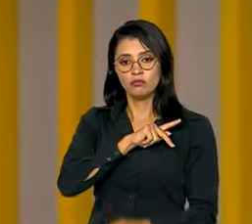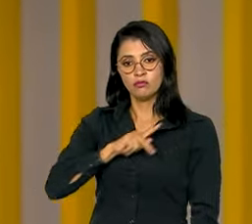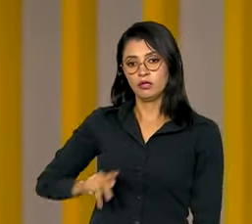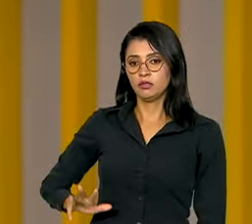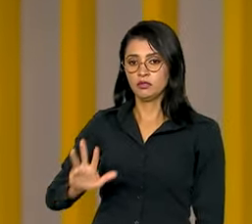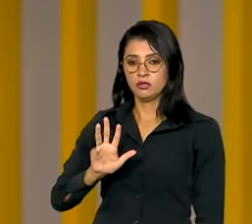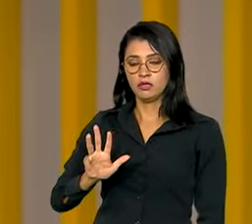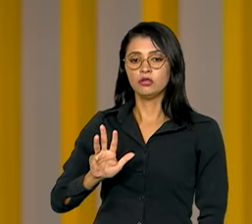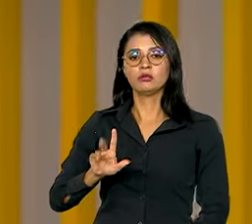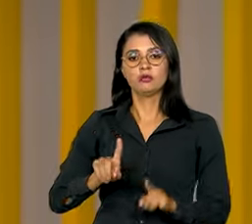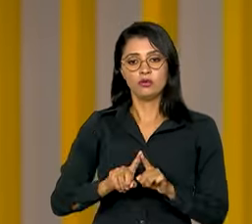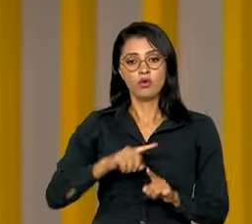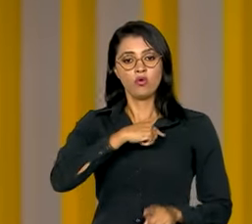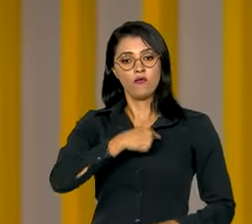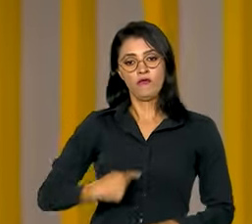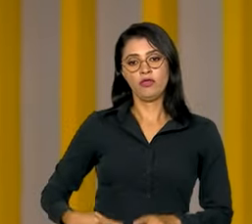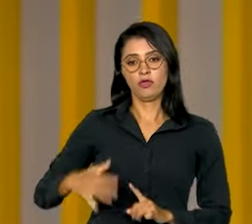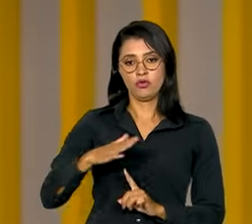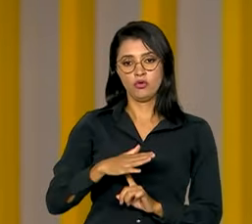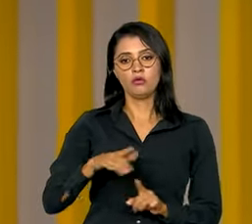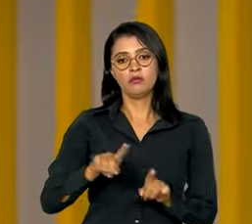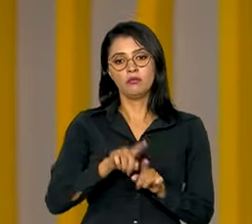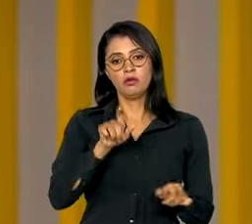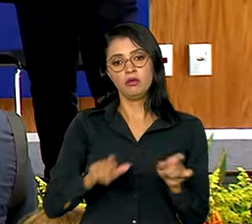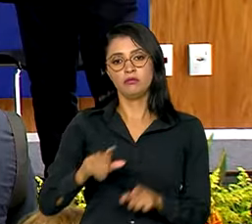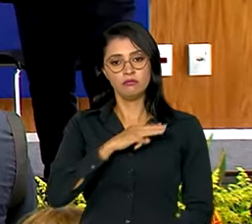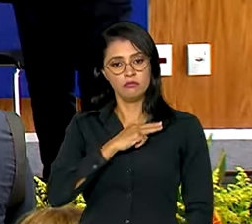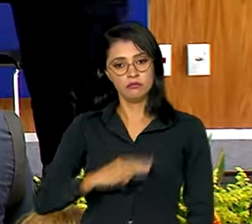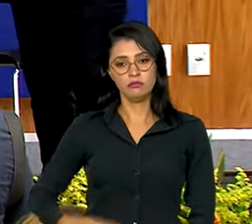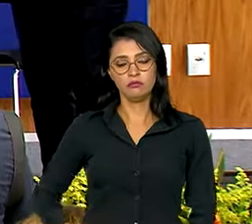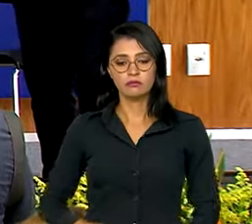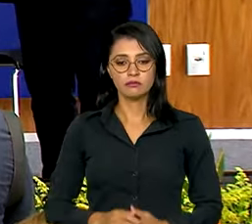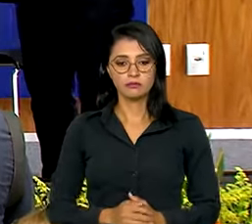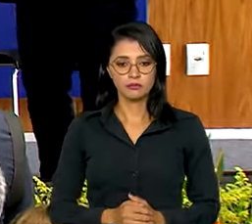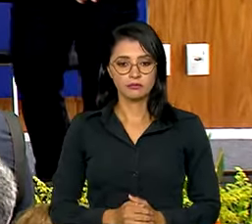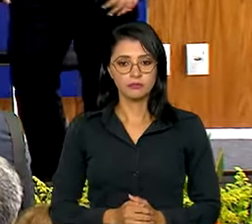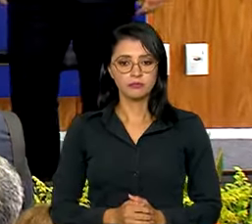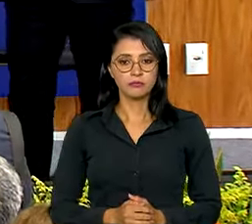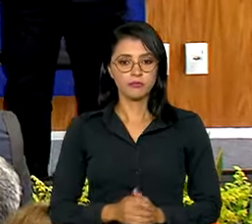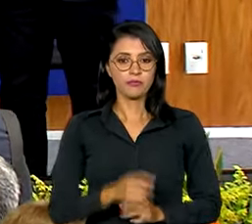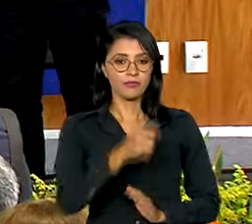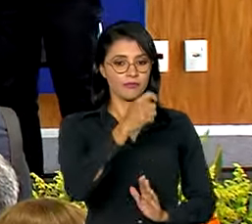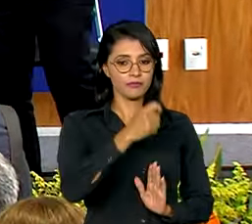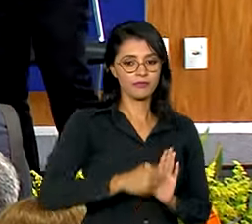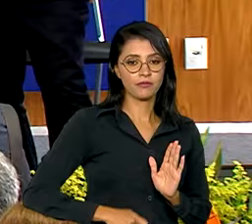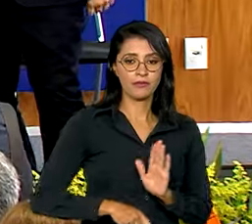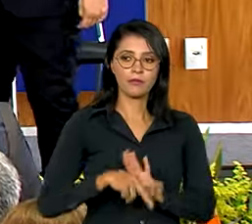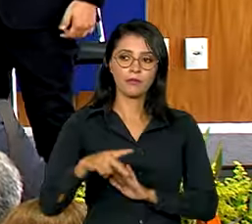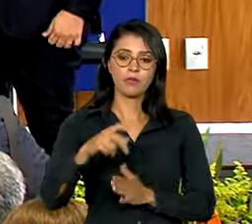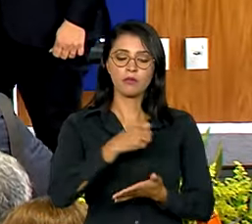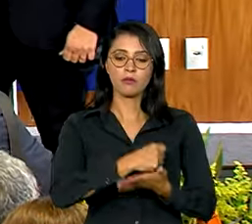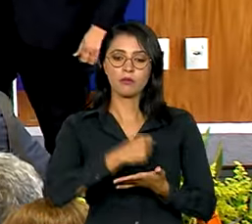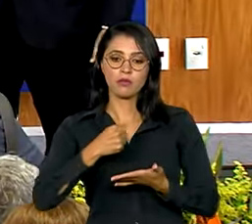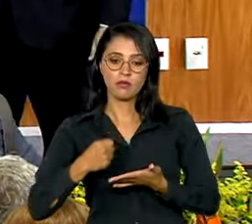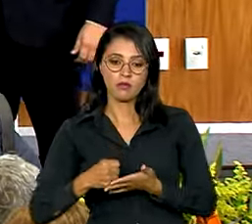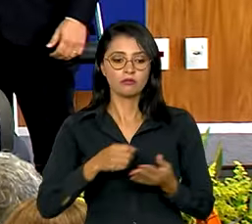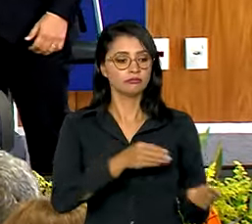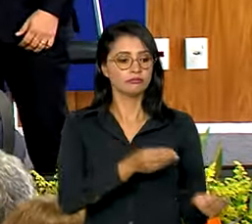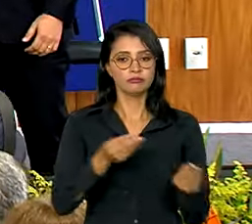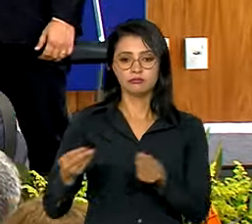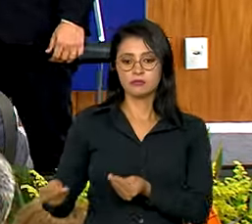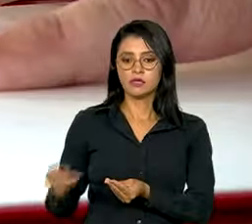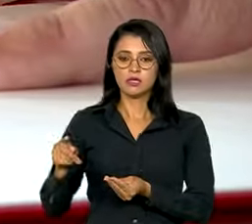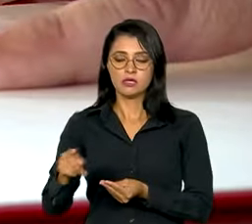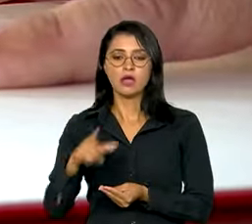Lula, o governador do estado e ministros. Com a assinatura dos contratos serão repassadas